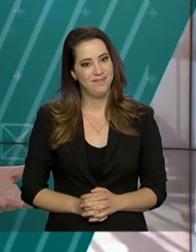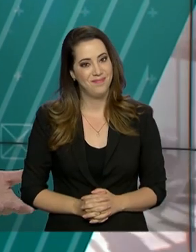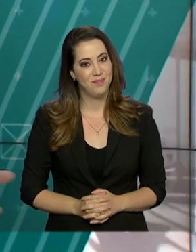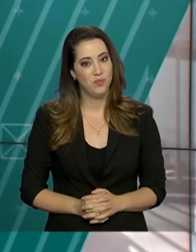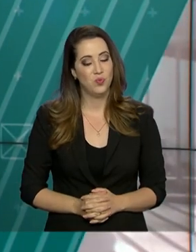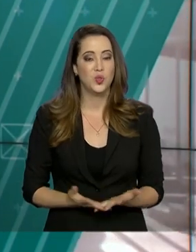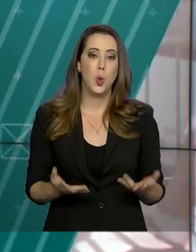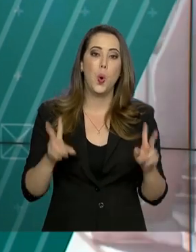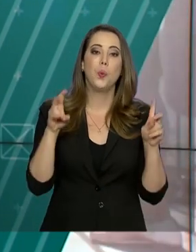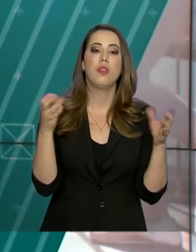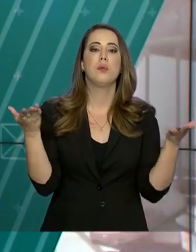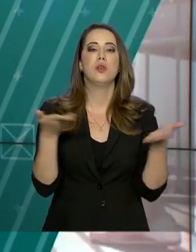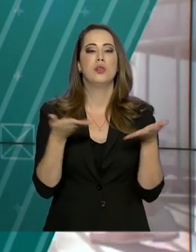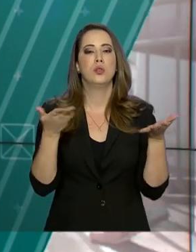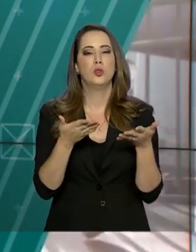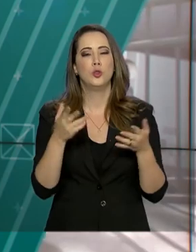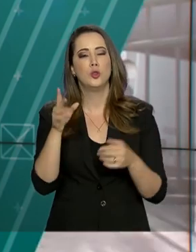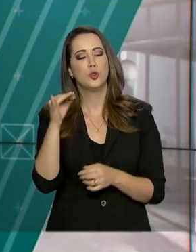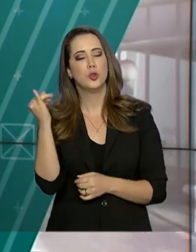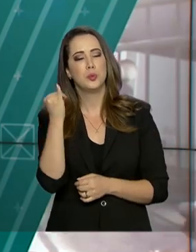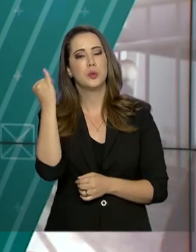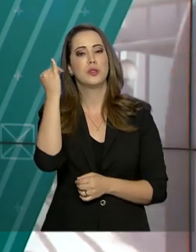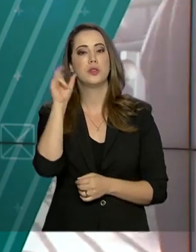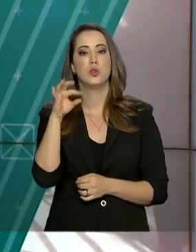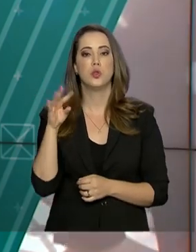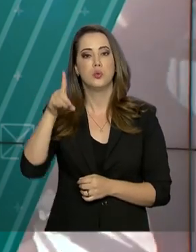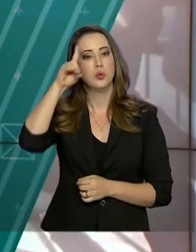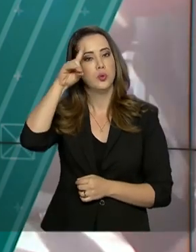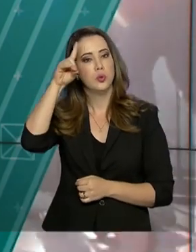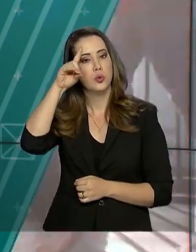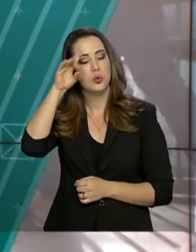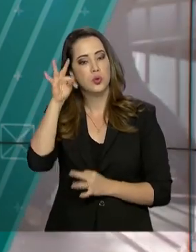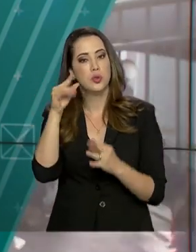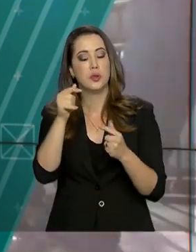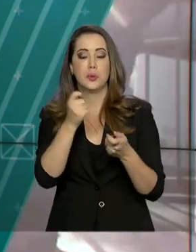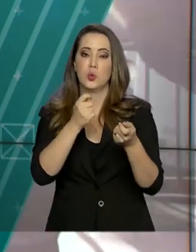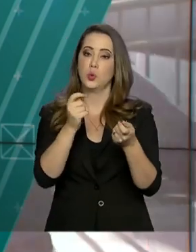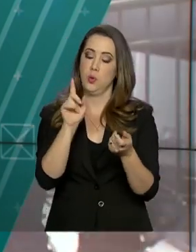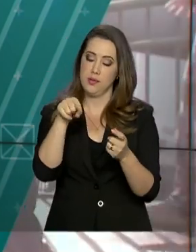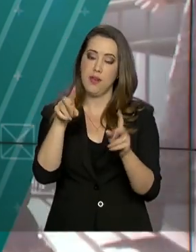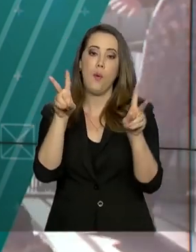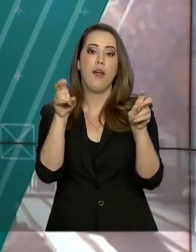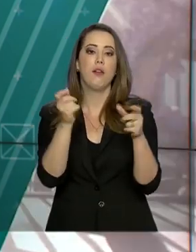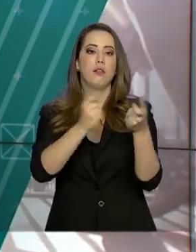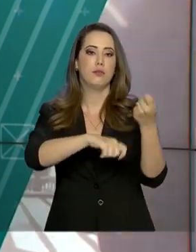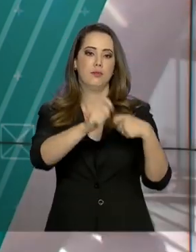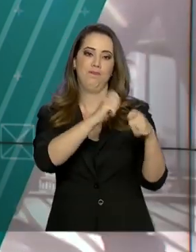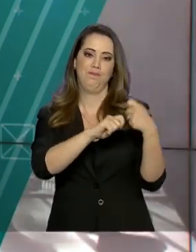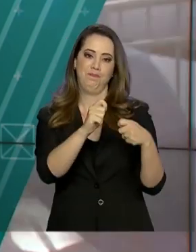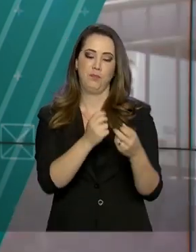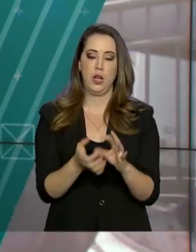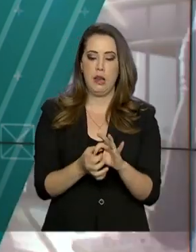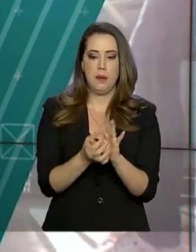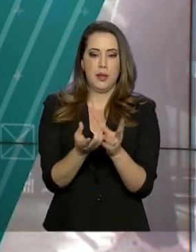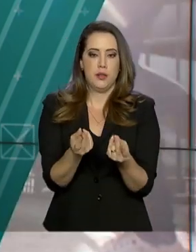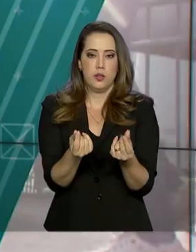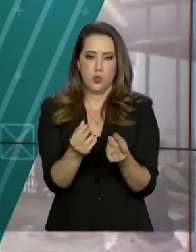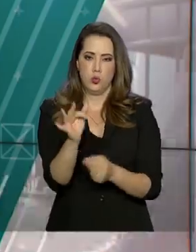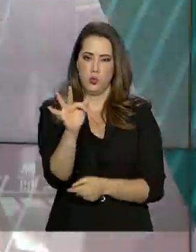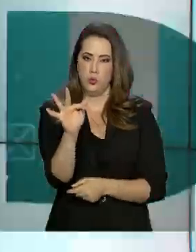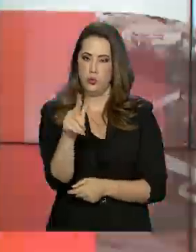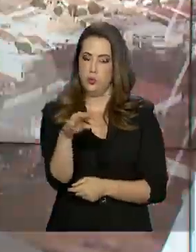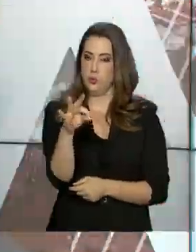O assunto de hoje mexe com o dia a dia de todo mundo, economia. Medidas como a liberação do FGTS